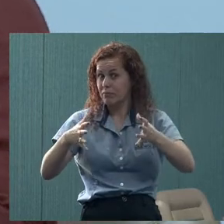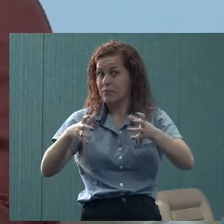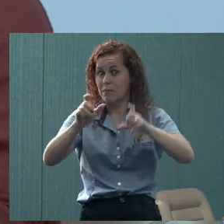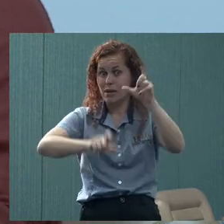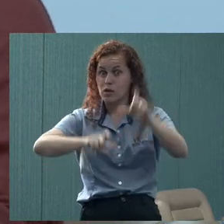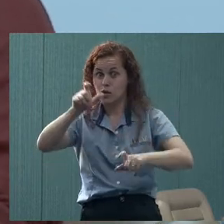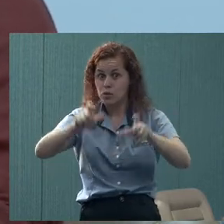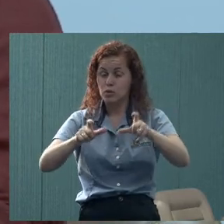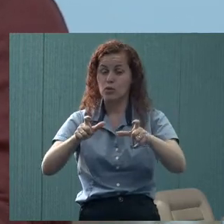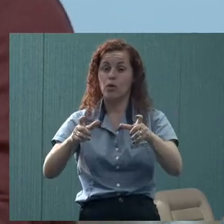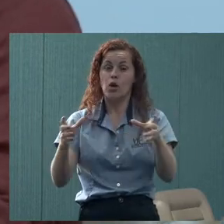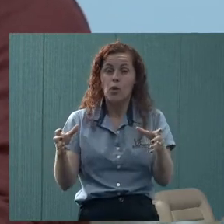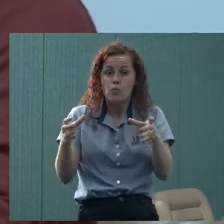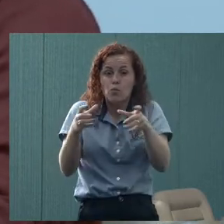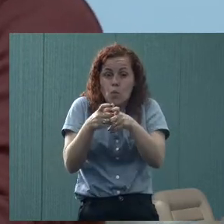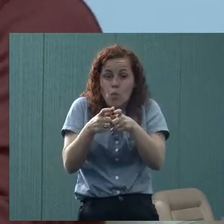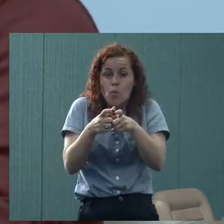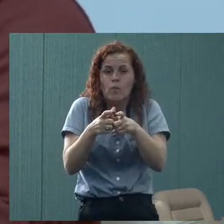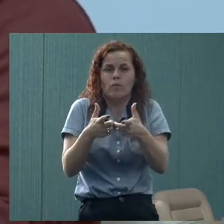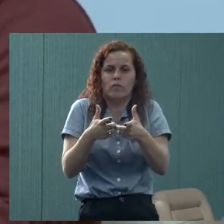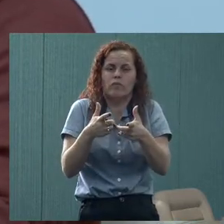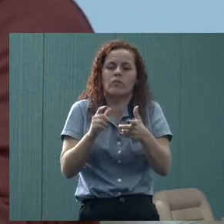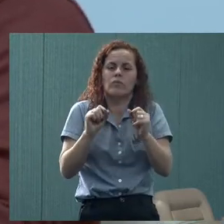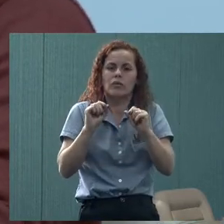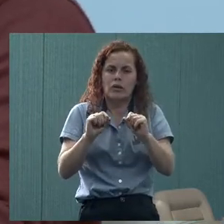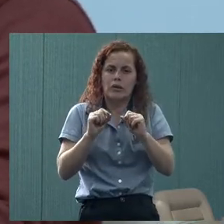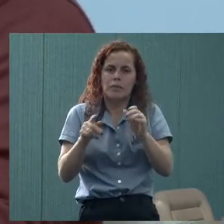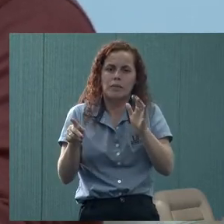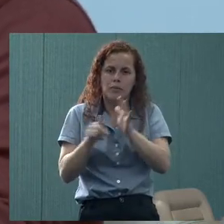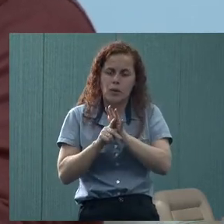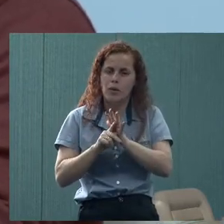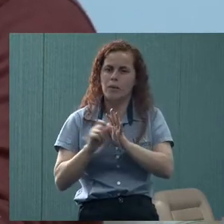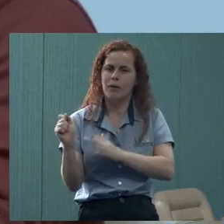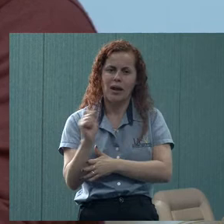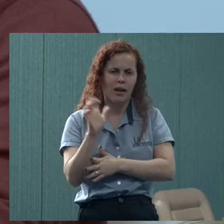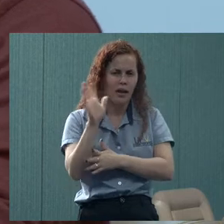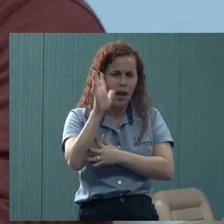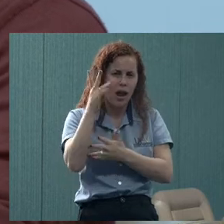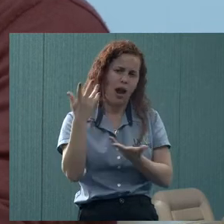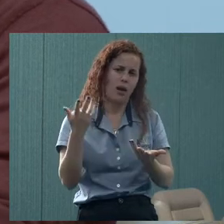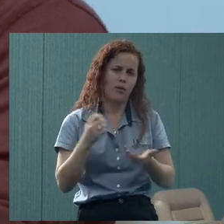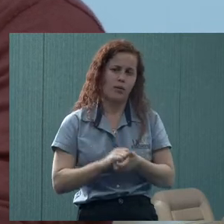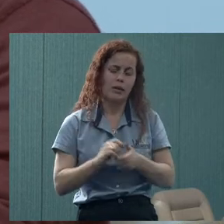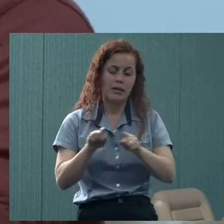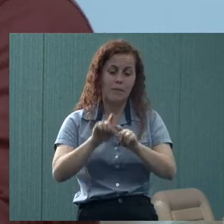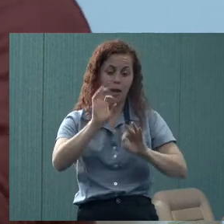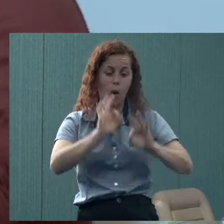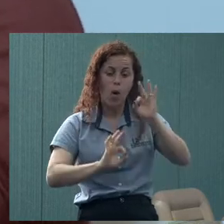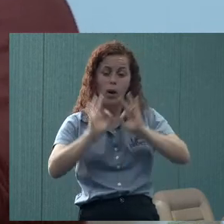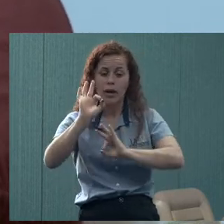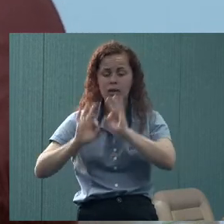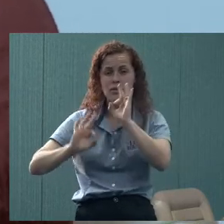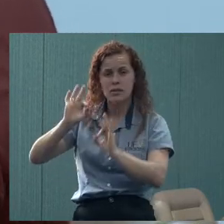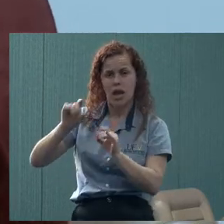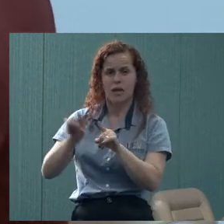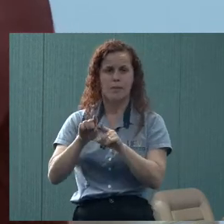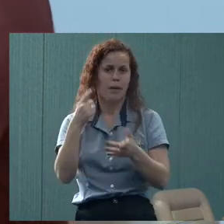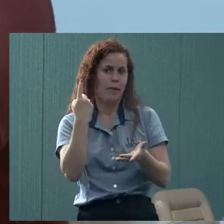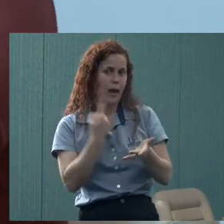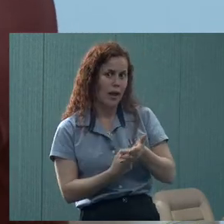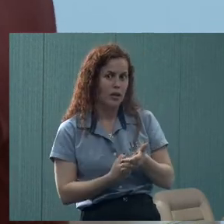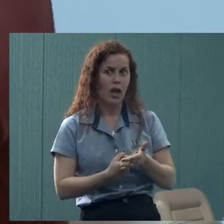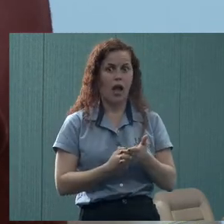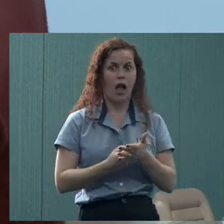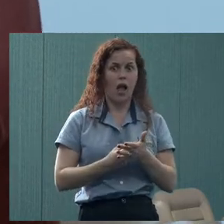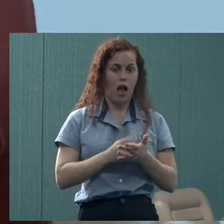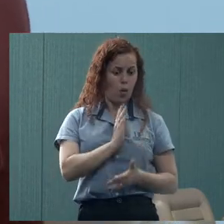Otimizar o recurso, esse recurso humano, que é muito caro. E organizar a rede. Exatamente. Às vezes, eu quero marcar uma consulta com um